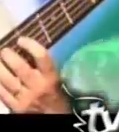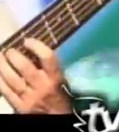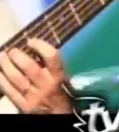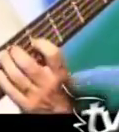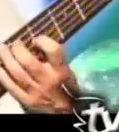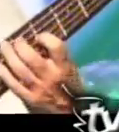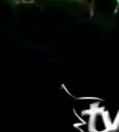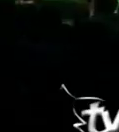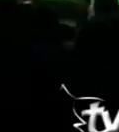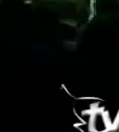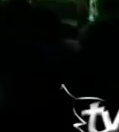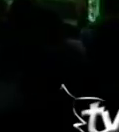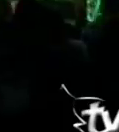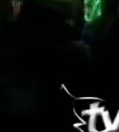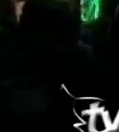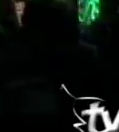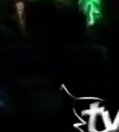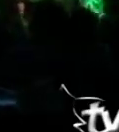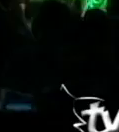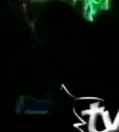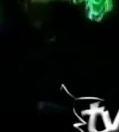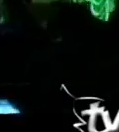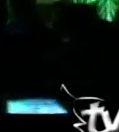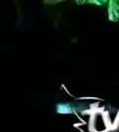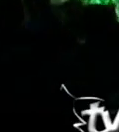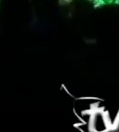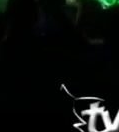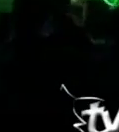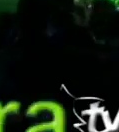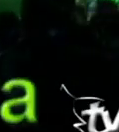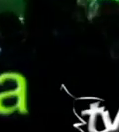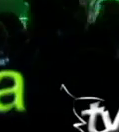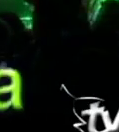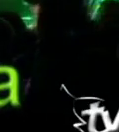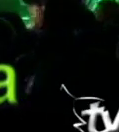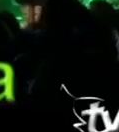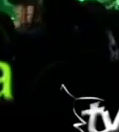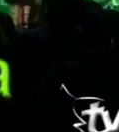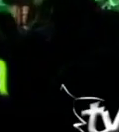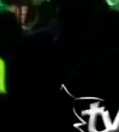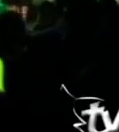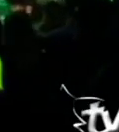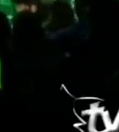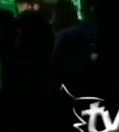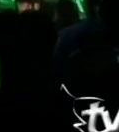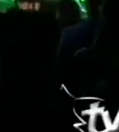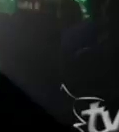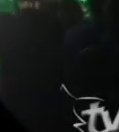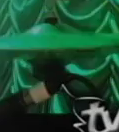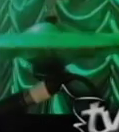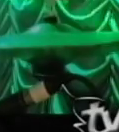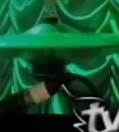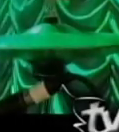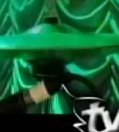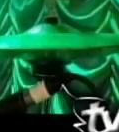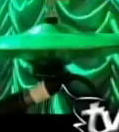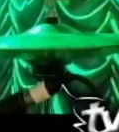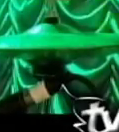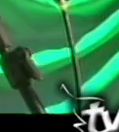uma mulher toda minha Dentro do vestido Ela ensinua que existe uma mulher toda